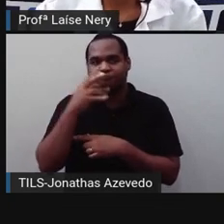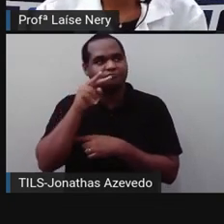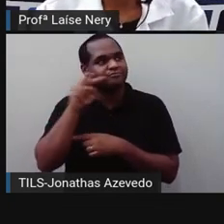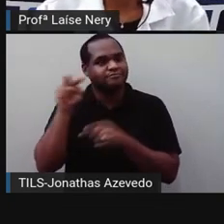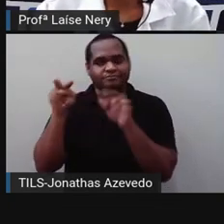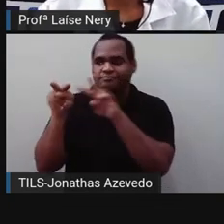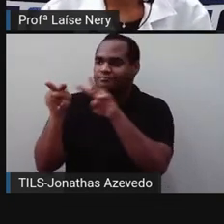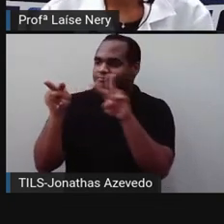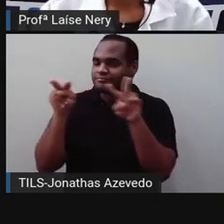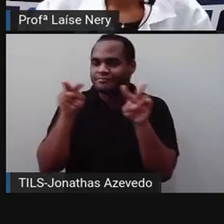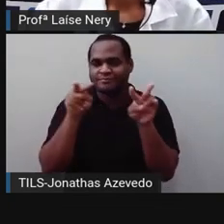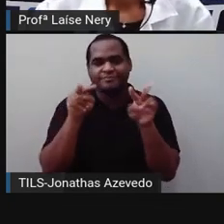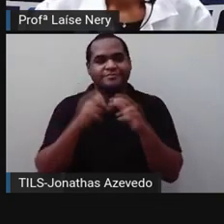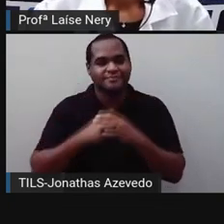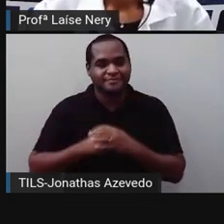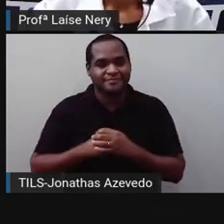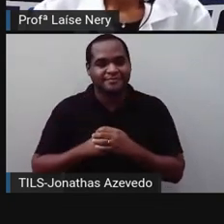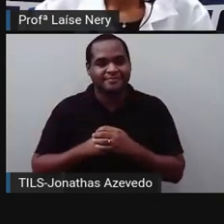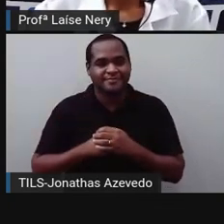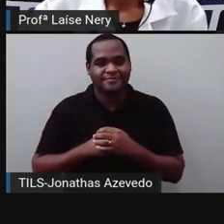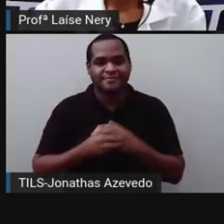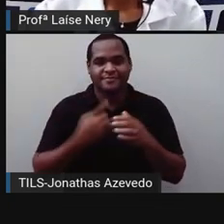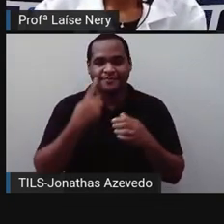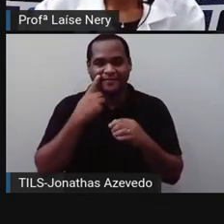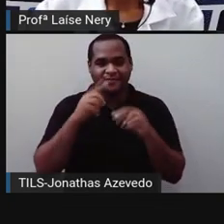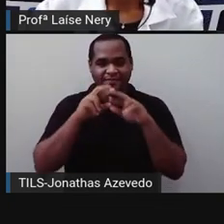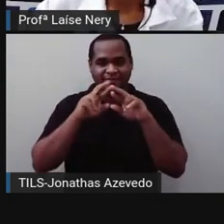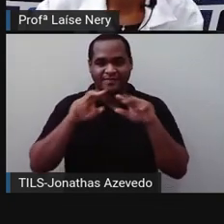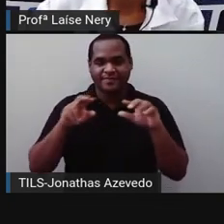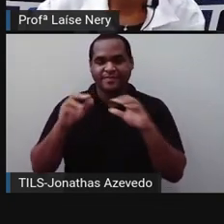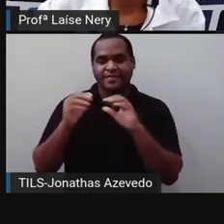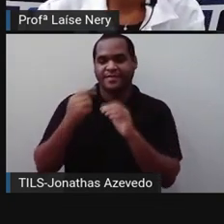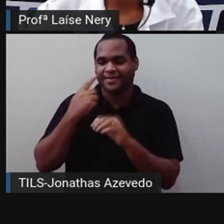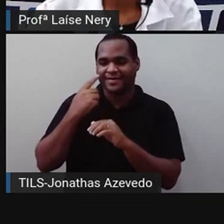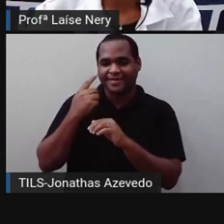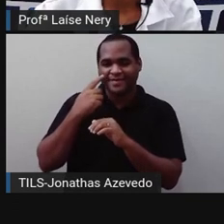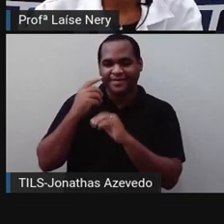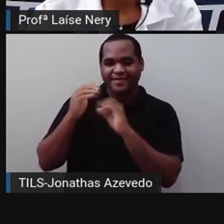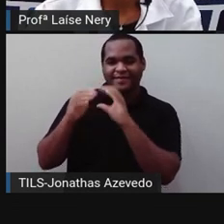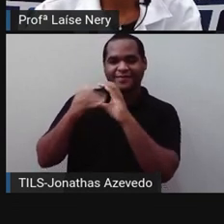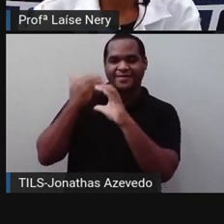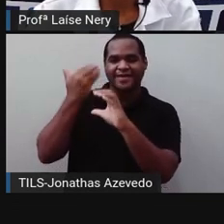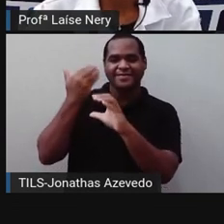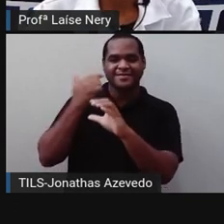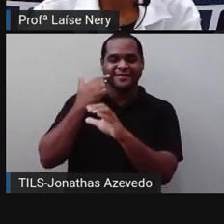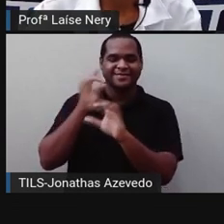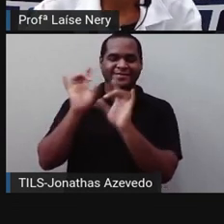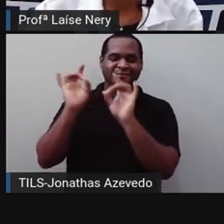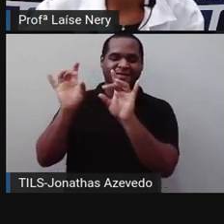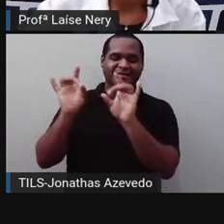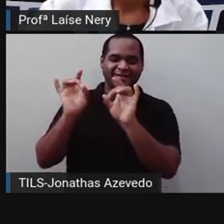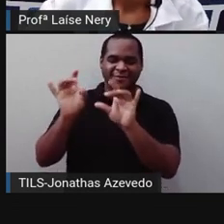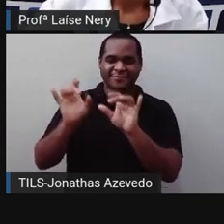à nossa volta. Receber uma mensagem de alguém importante.